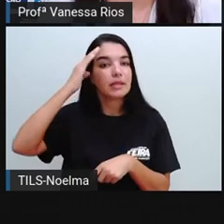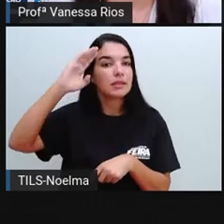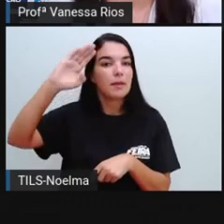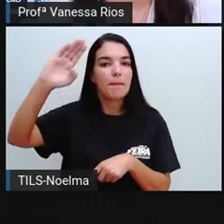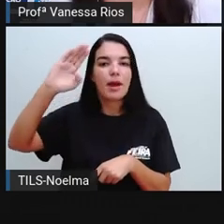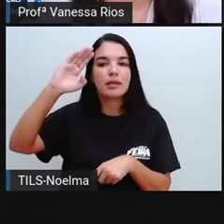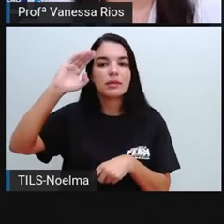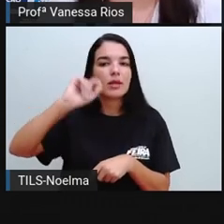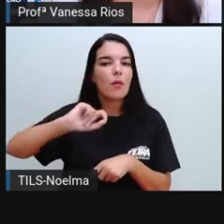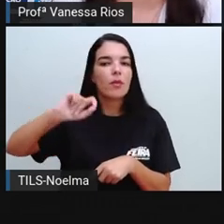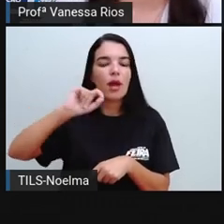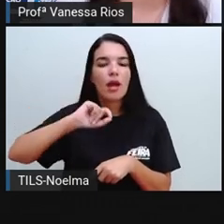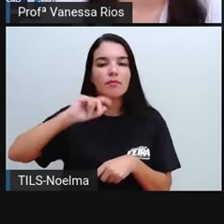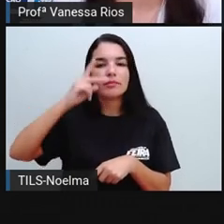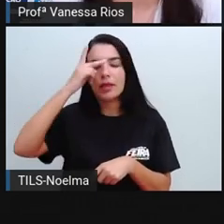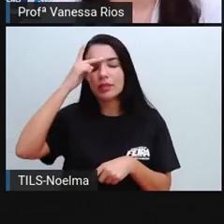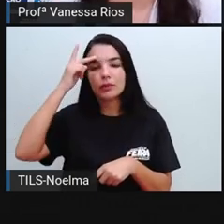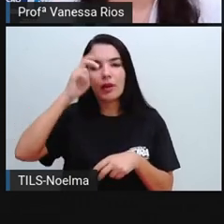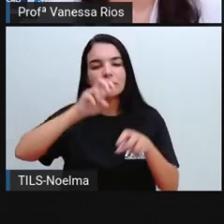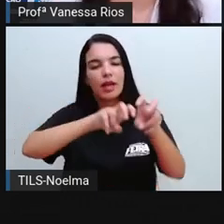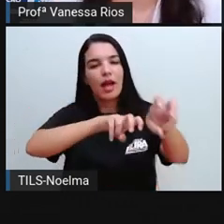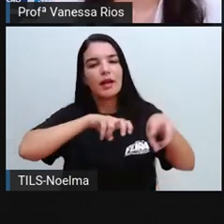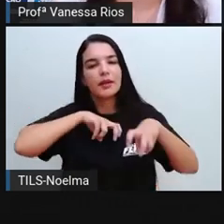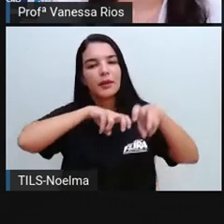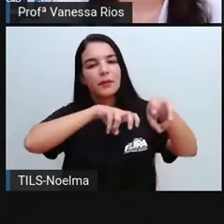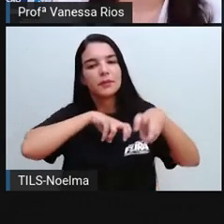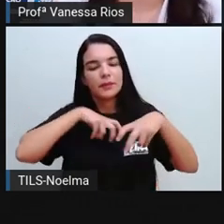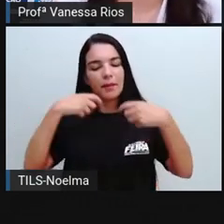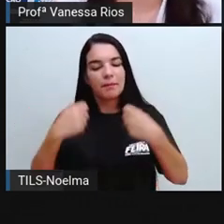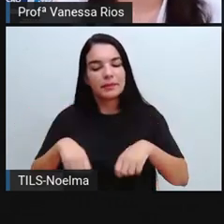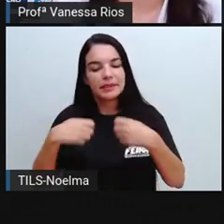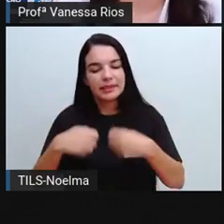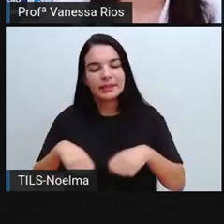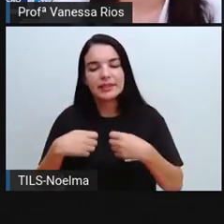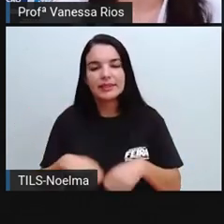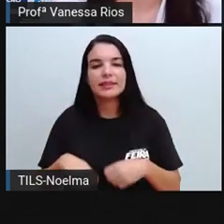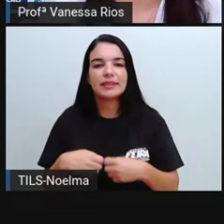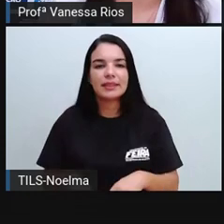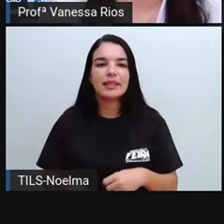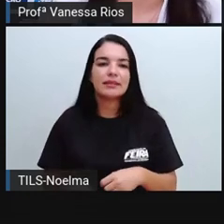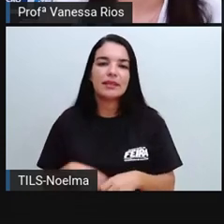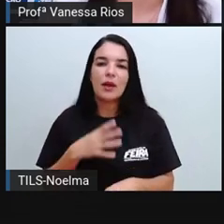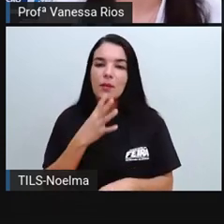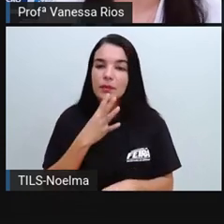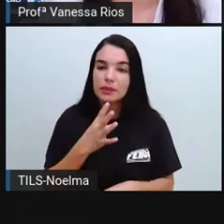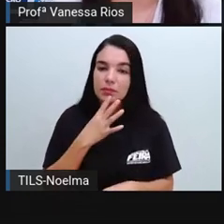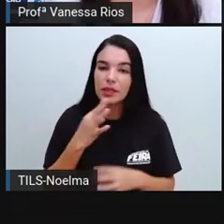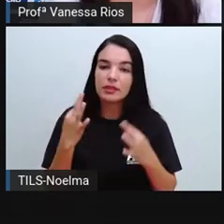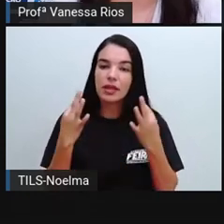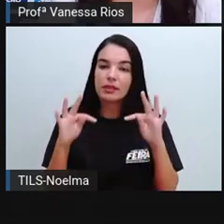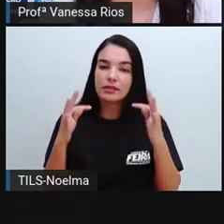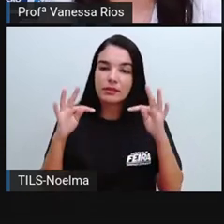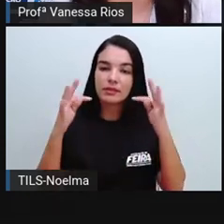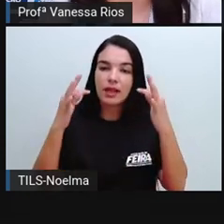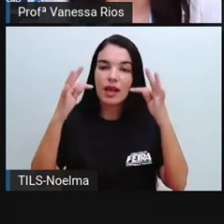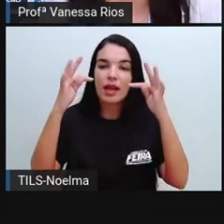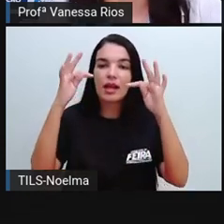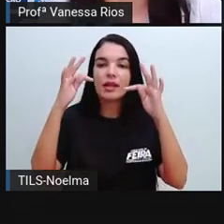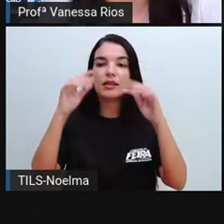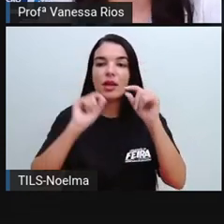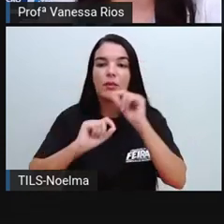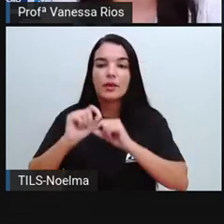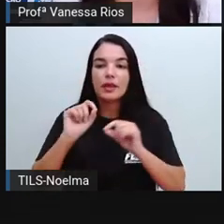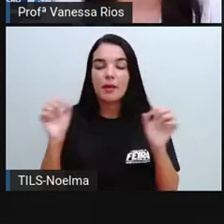os principais produtores que têm a necessidade em relação aos conhecimentos, em relação àquilo que se pode